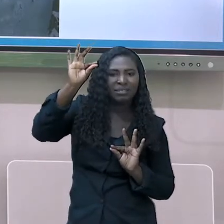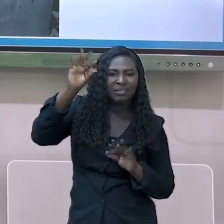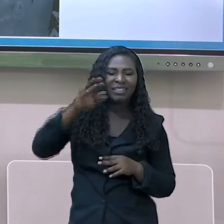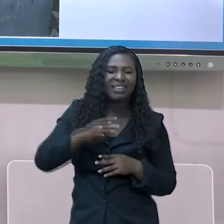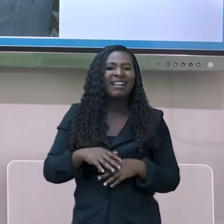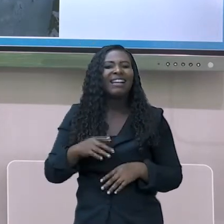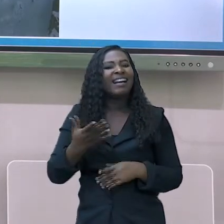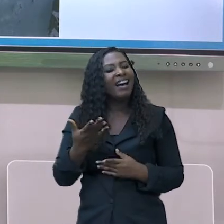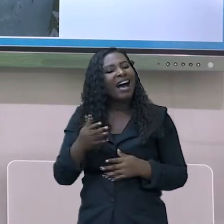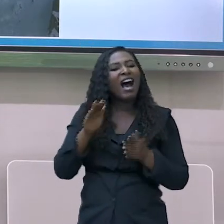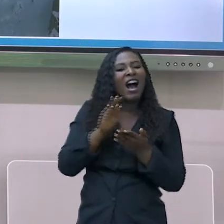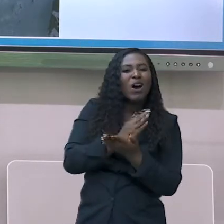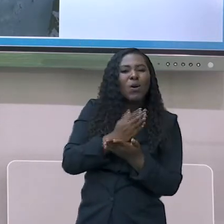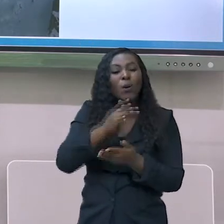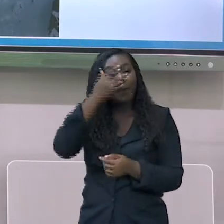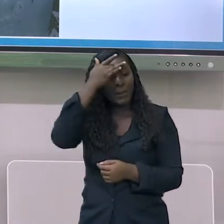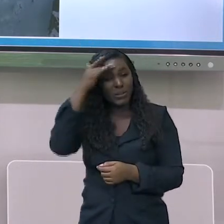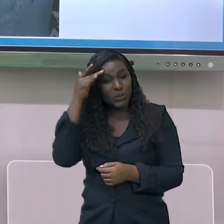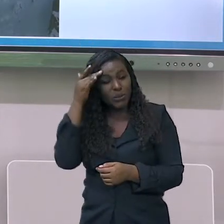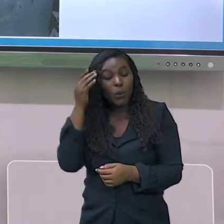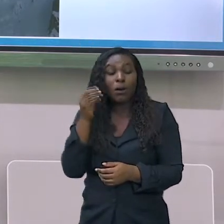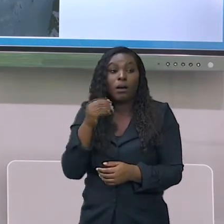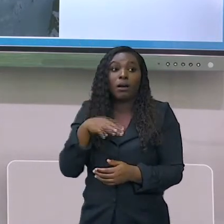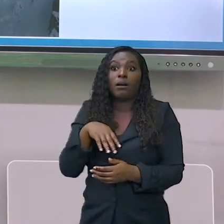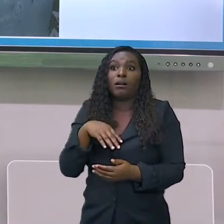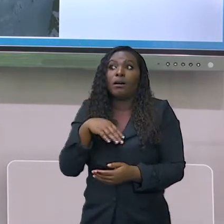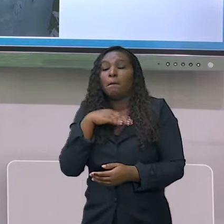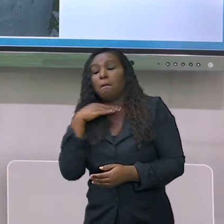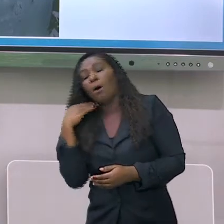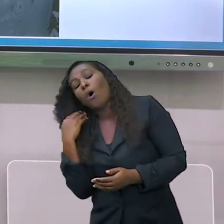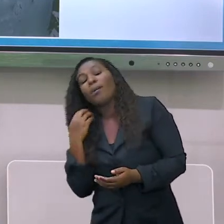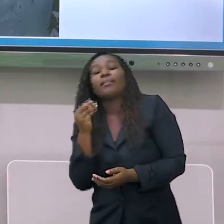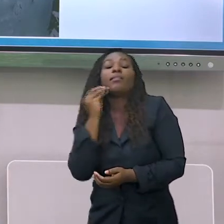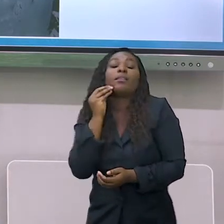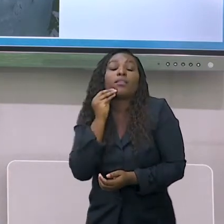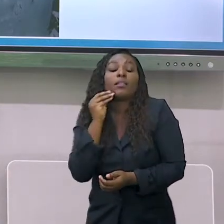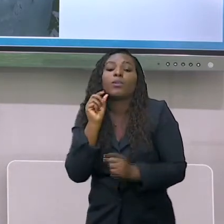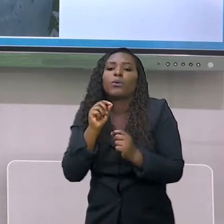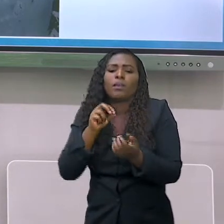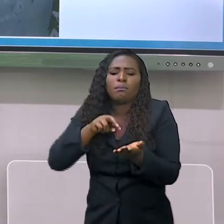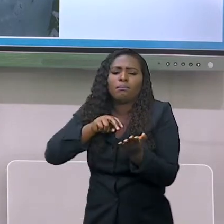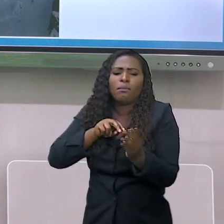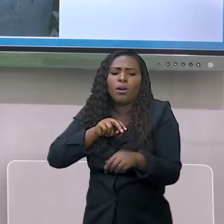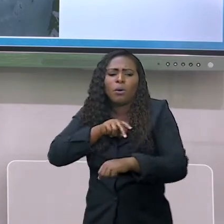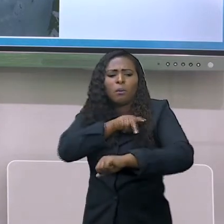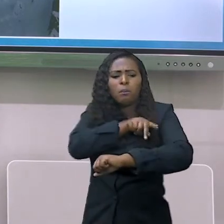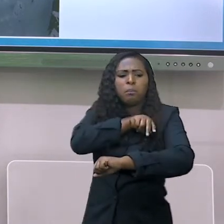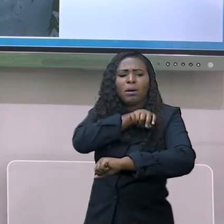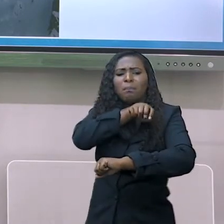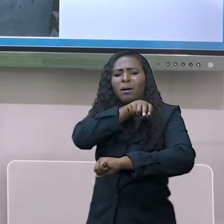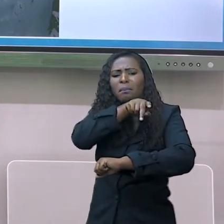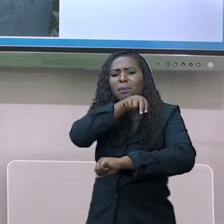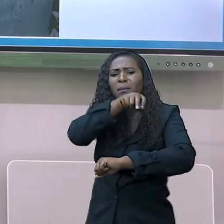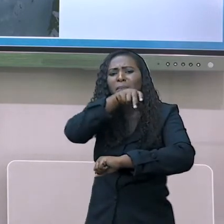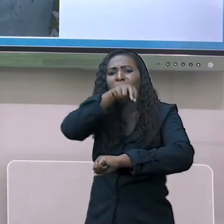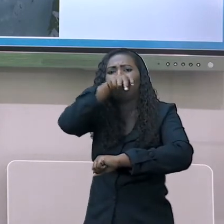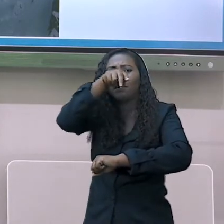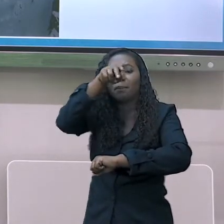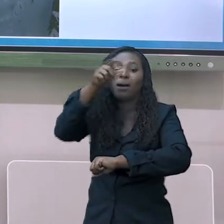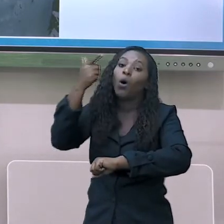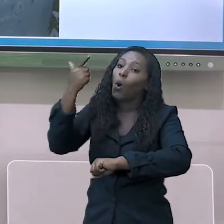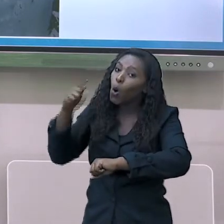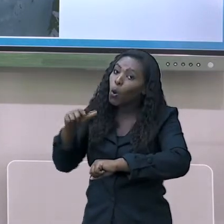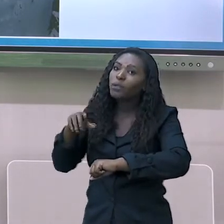lá em cima. Muitos morrem tentando chegar lá em cima. Então, nós temos o ponto mais alto da